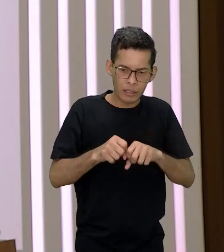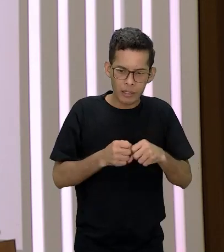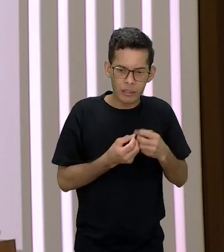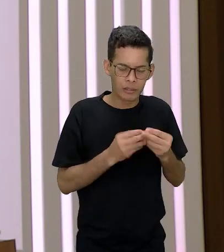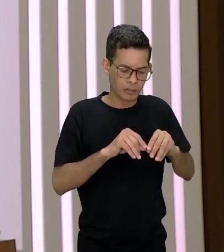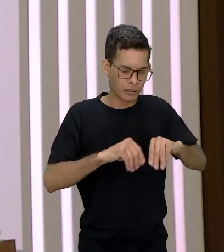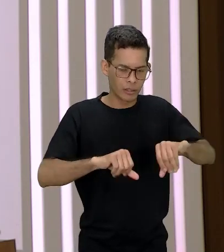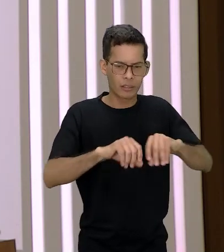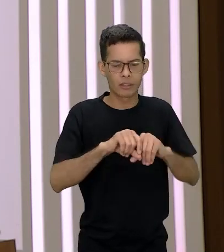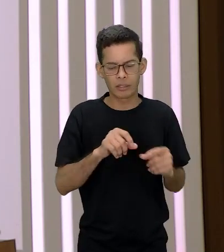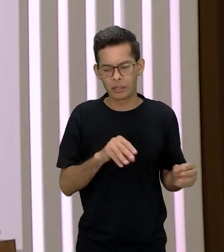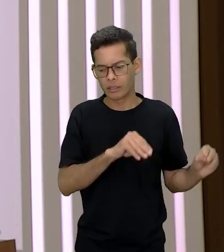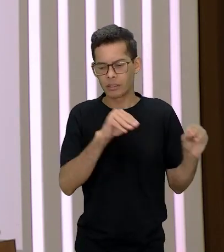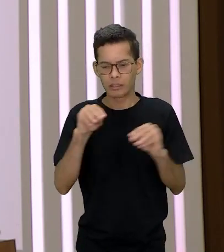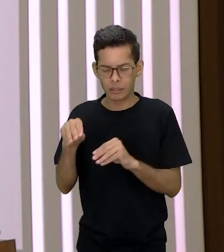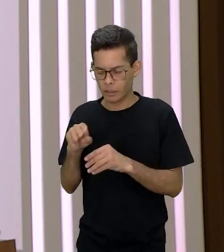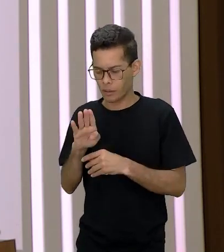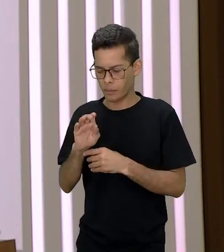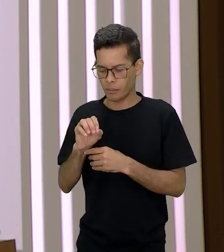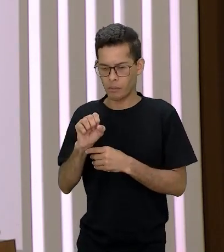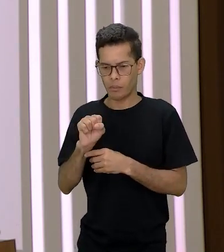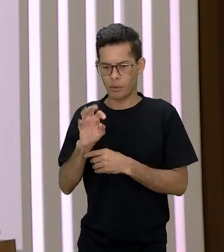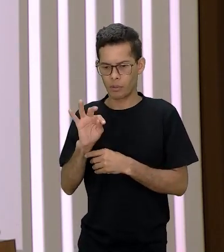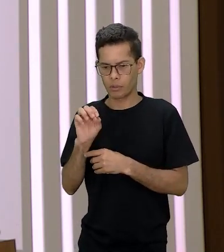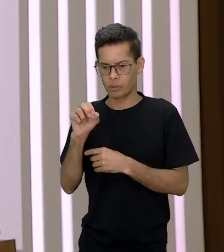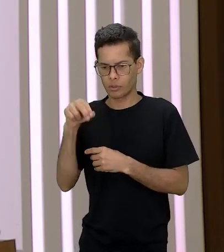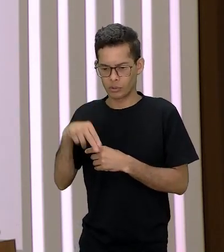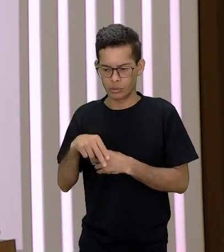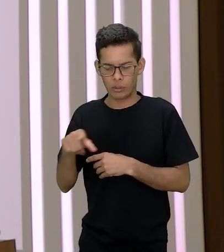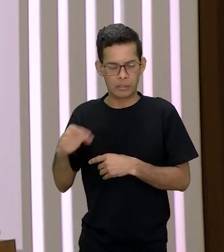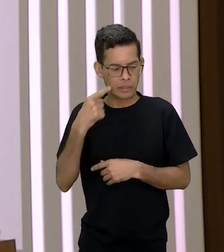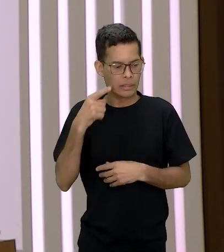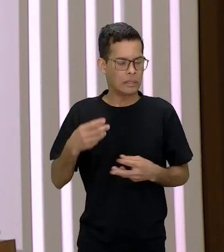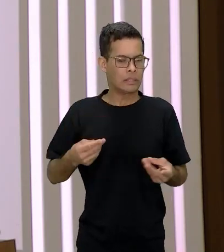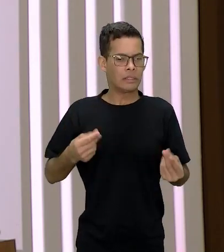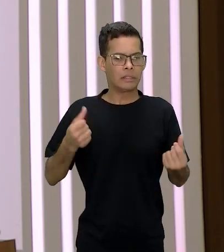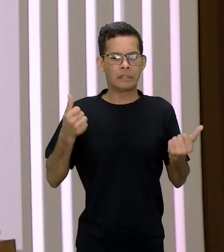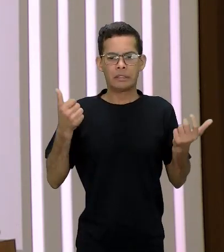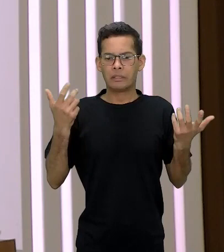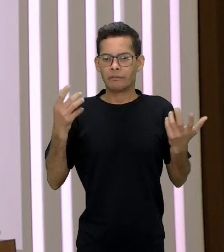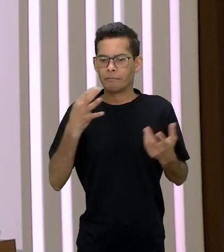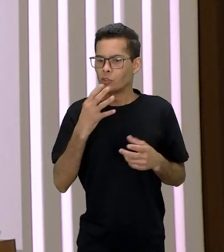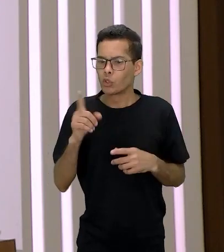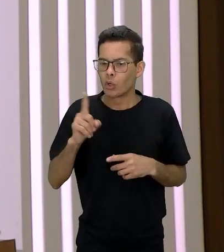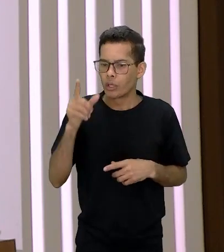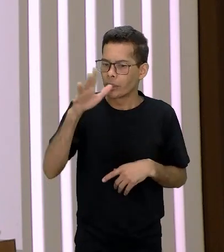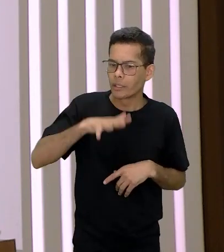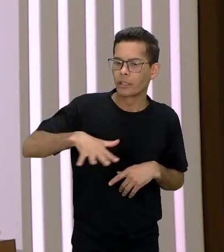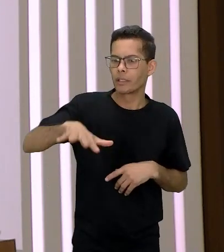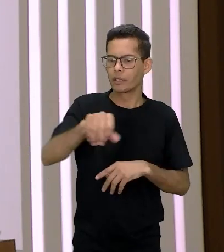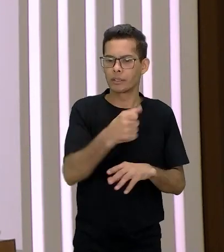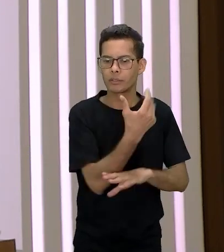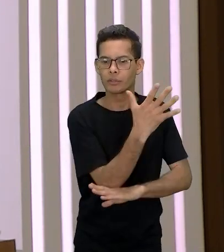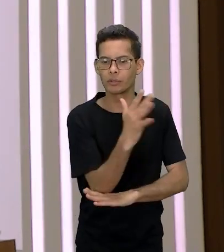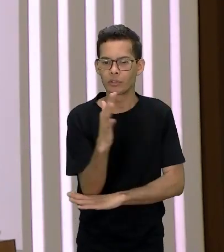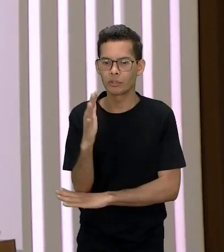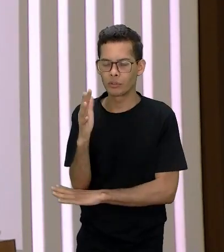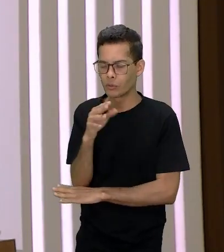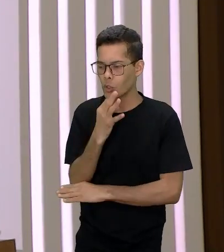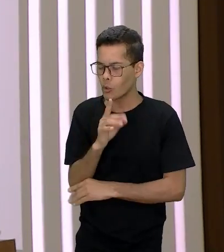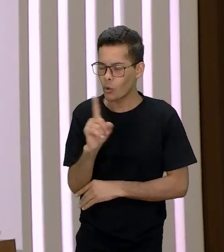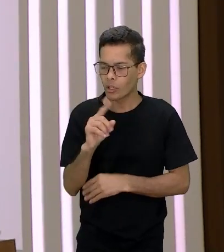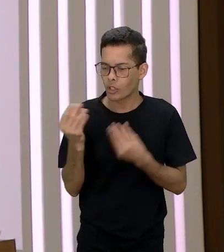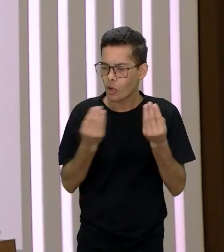Barbados quando ela chega em Boston ela fala poxa agora aqui eu não conheço as plantas eu não conheço como que eu vou trabalhar